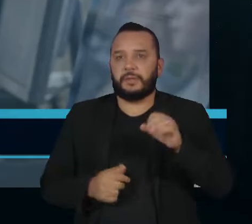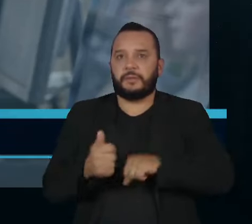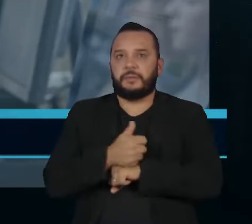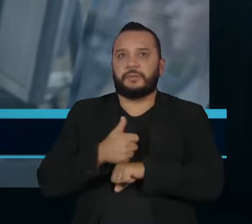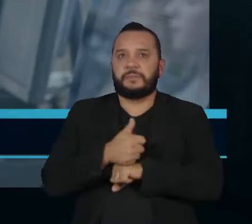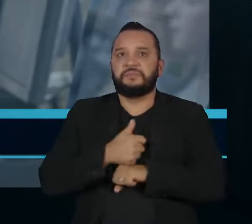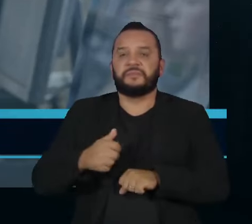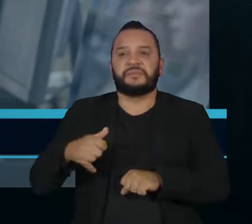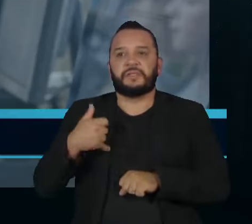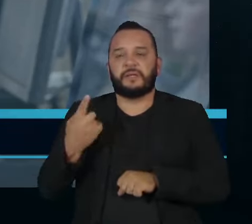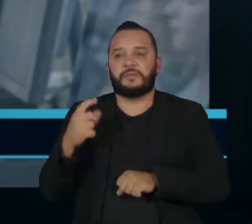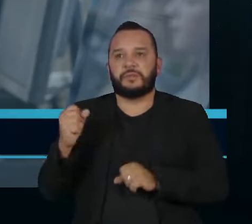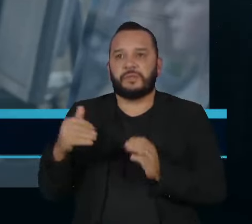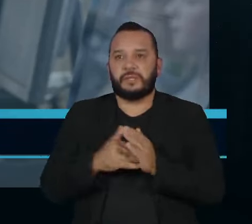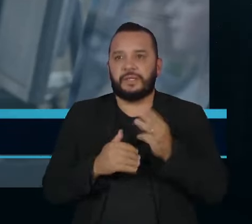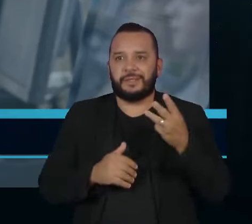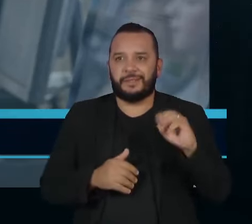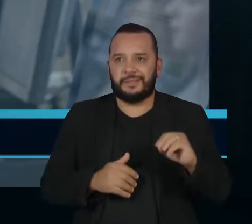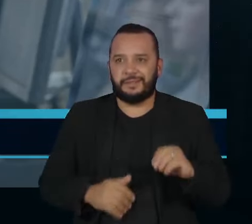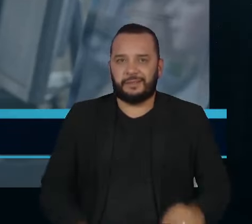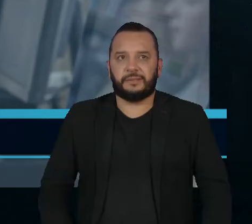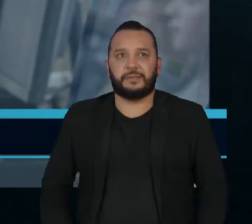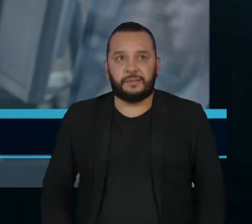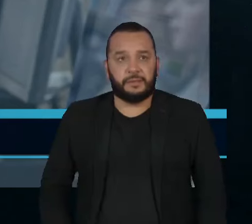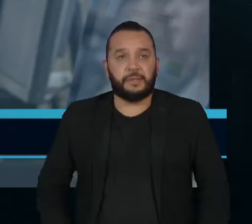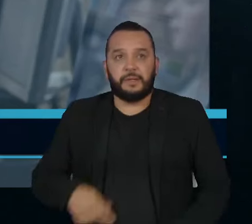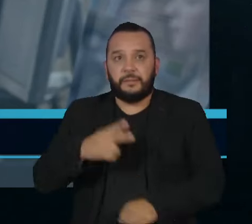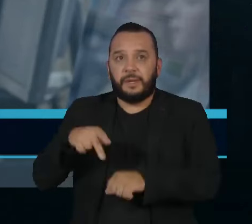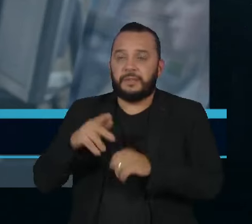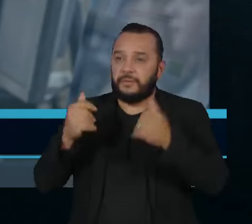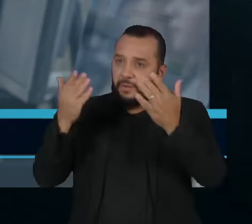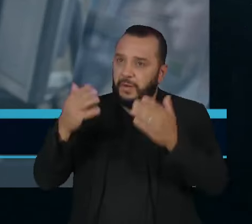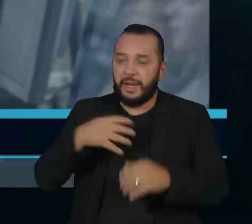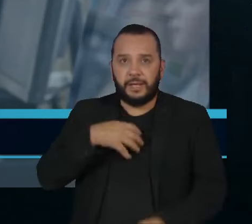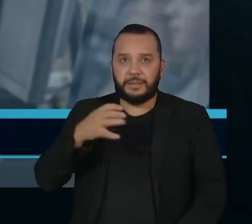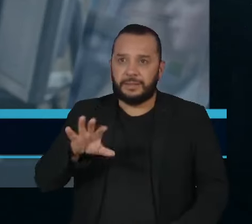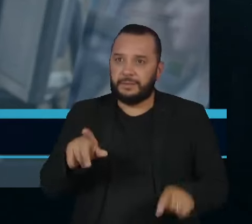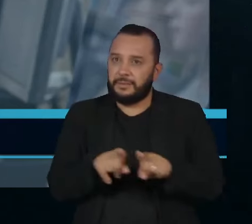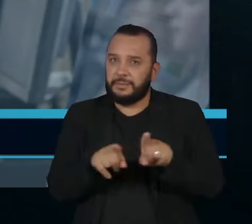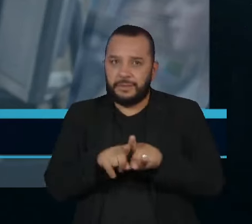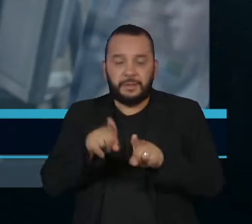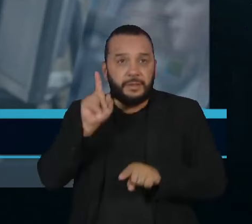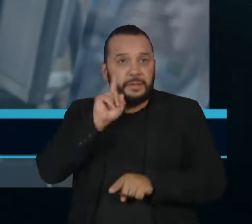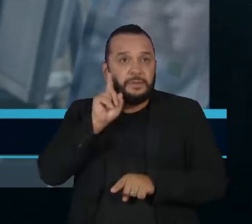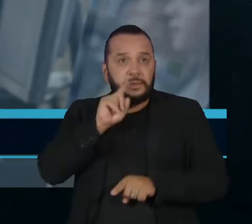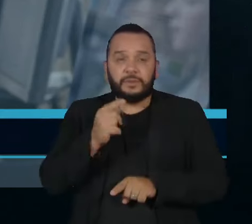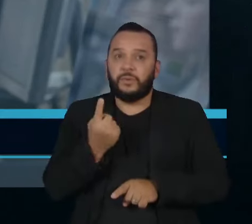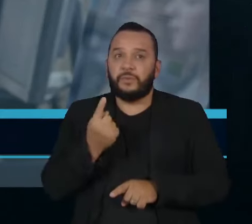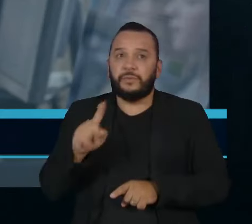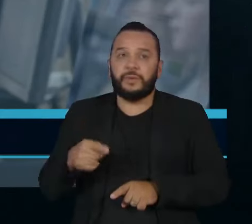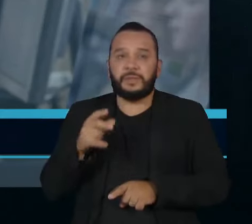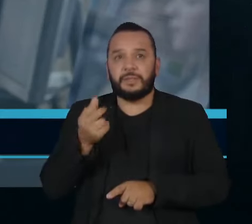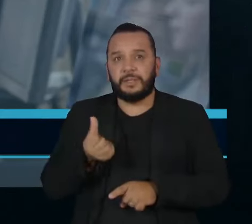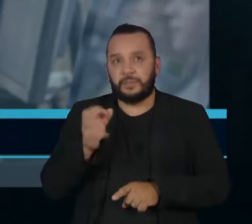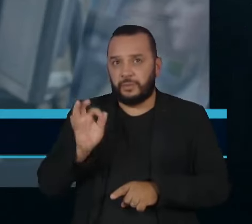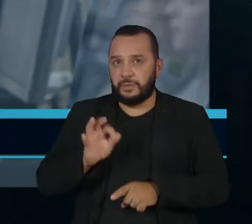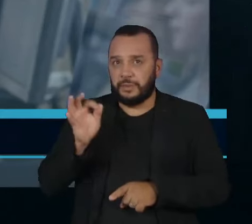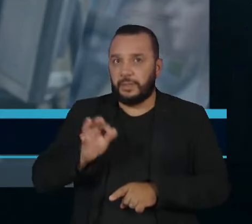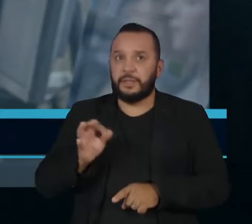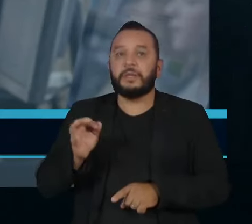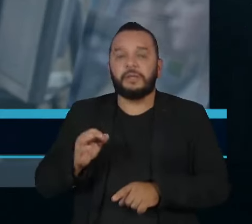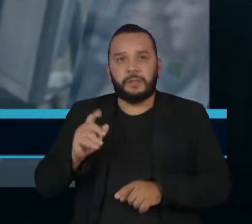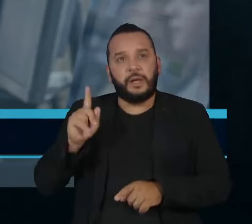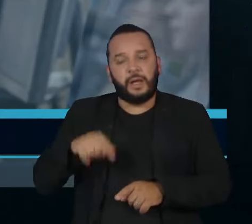profissionais tem entre 18 e 30 anos. Lá fora também é assim. Nos Estados Unidos, somente 1,6% dos